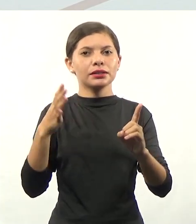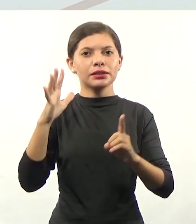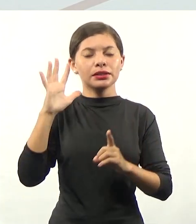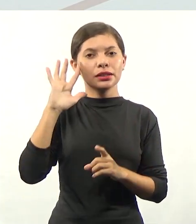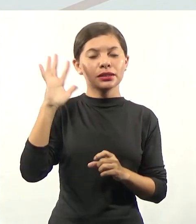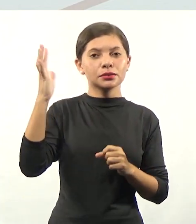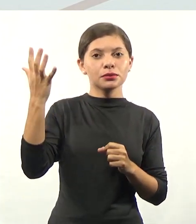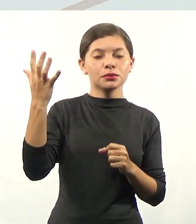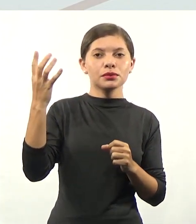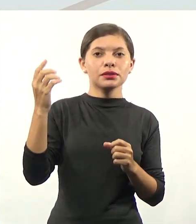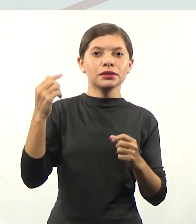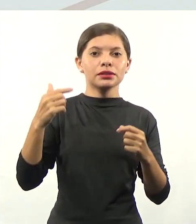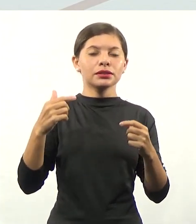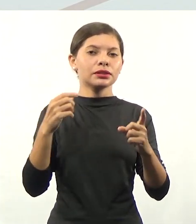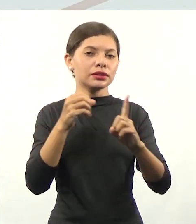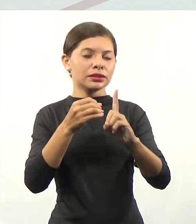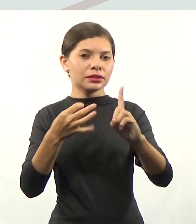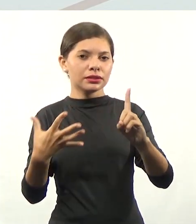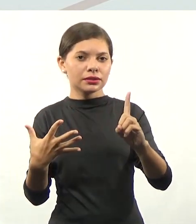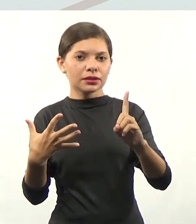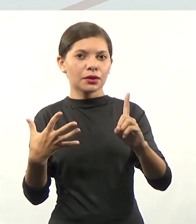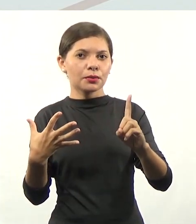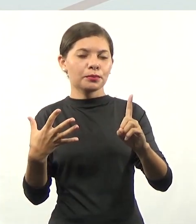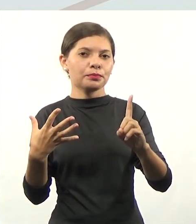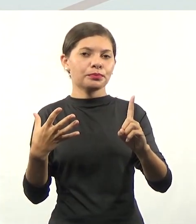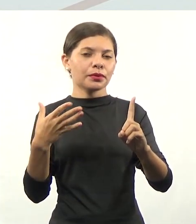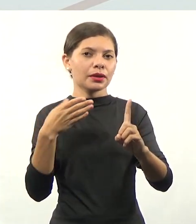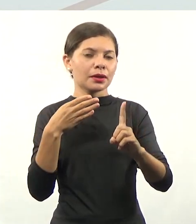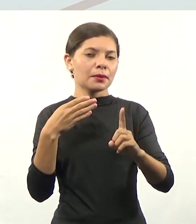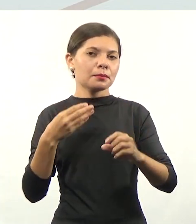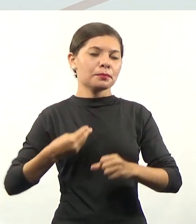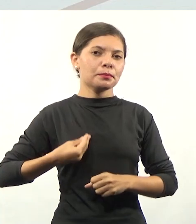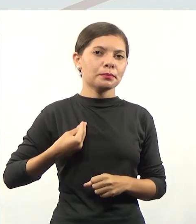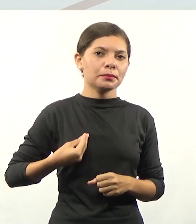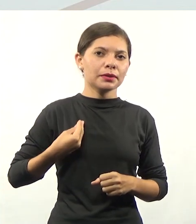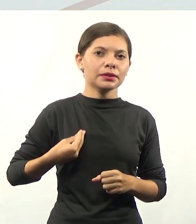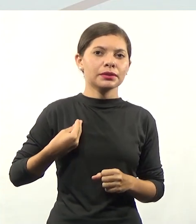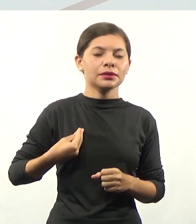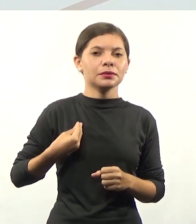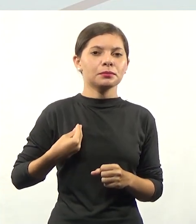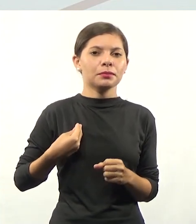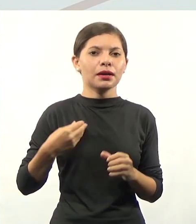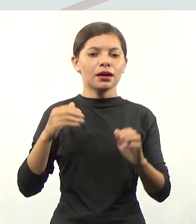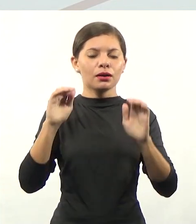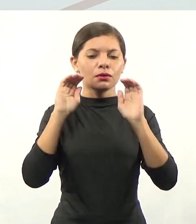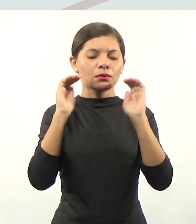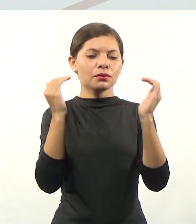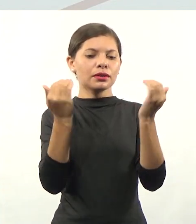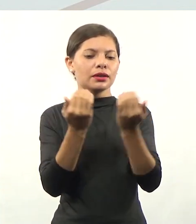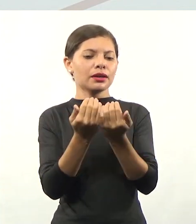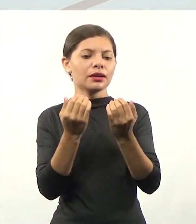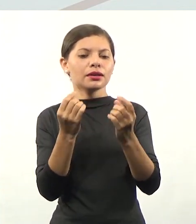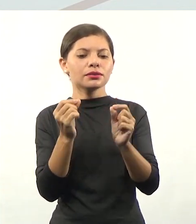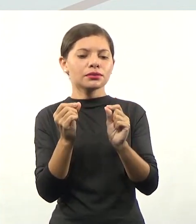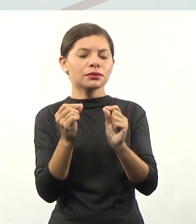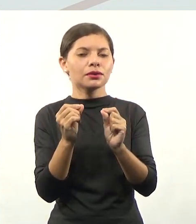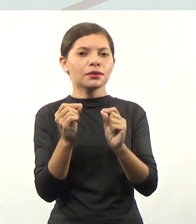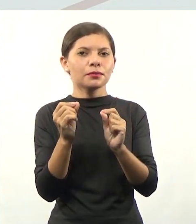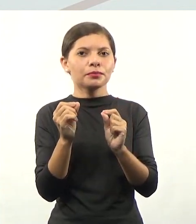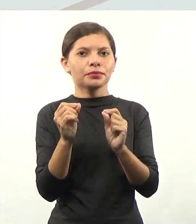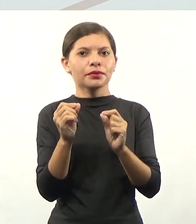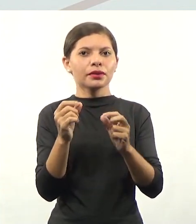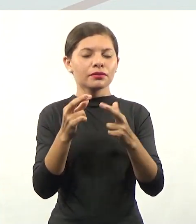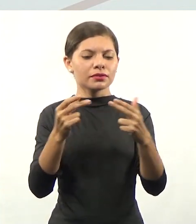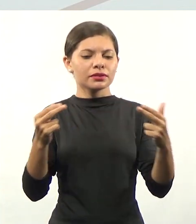evento do curso, participar de um congresso, realizar oficinas de formação, são